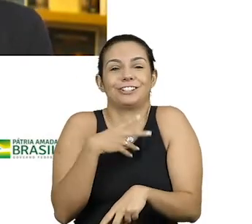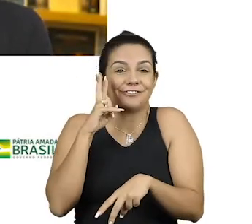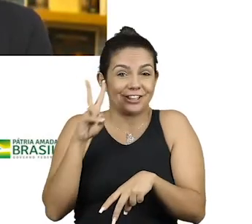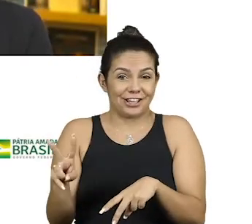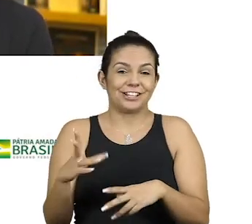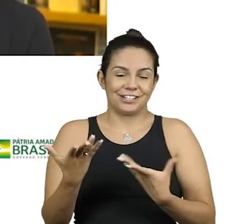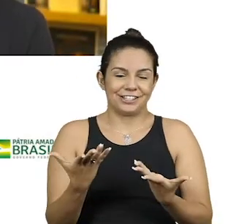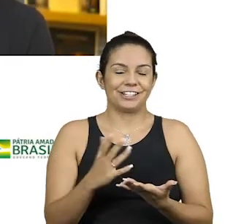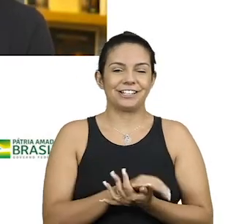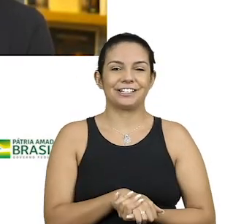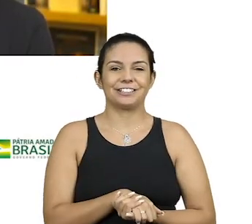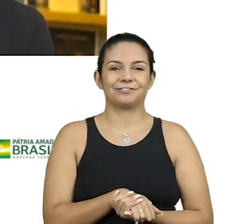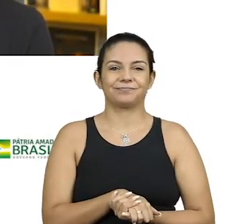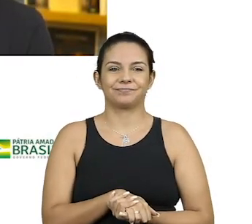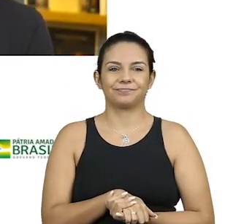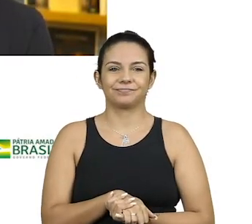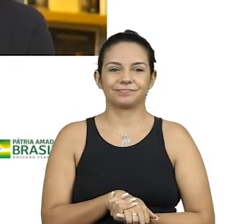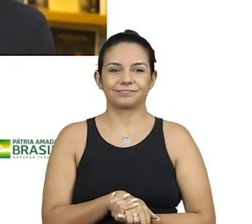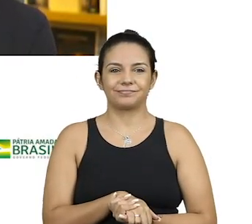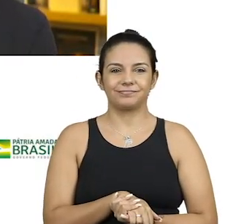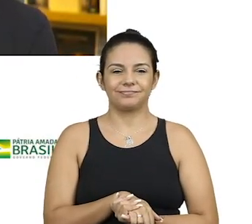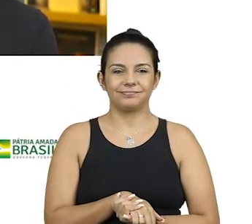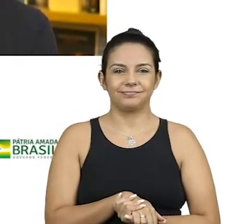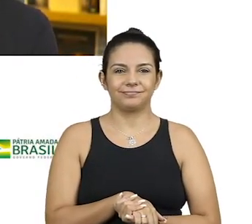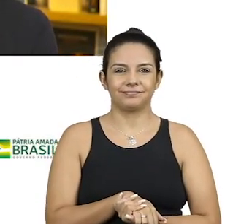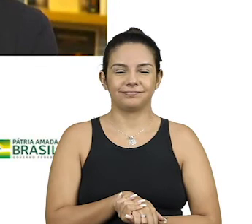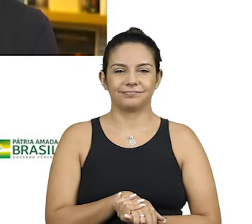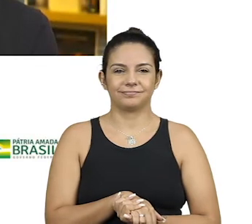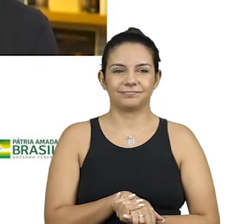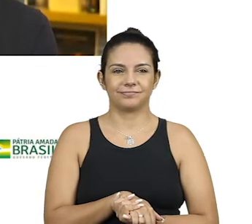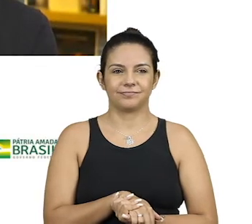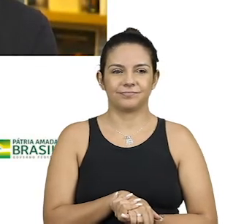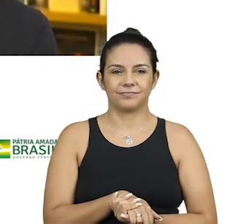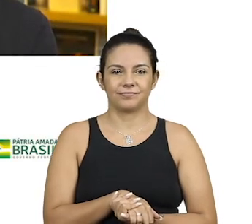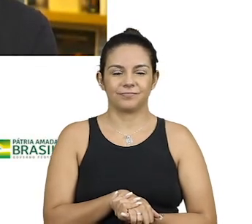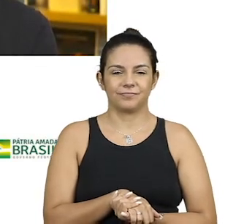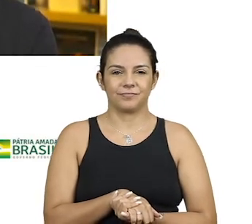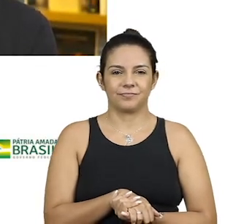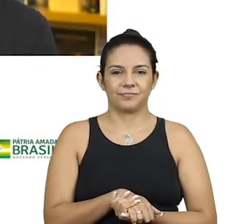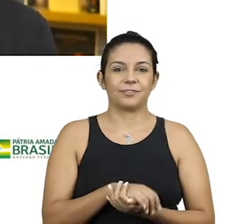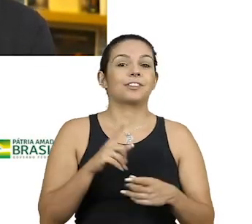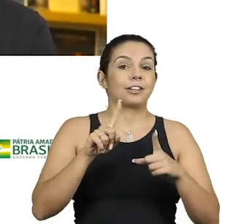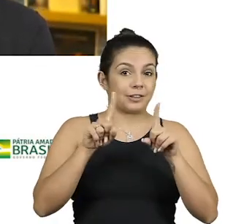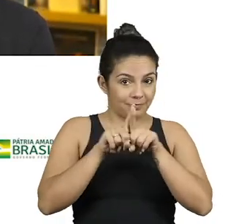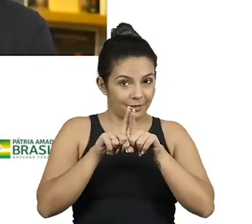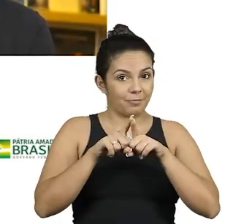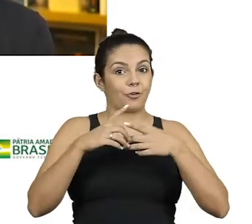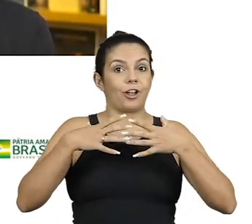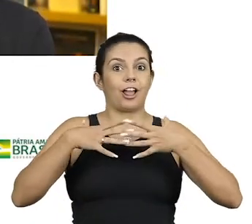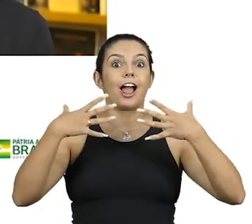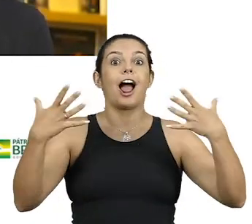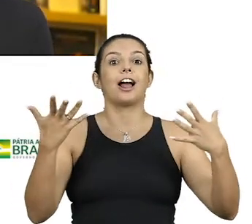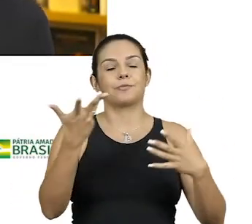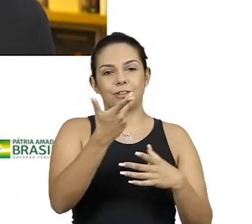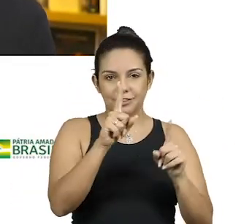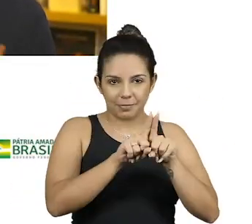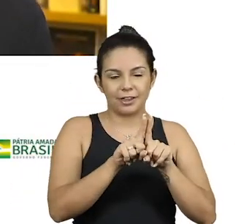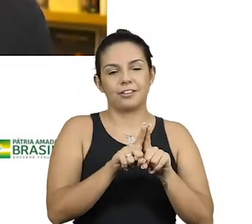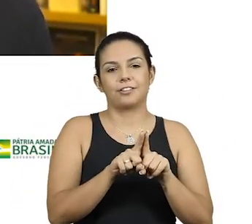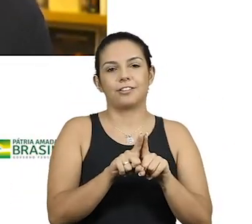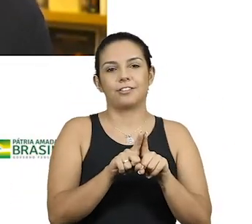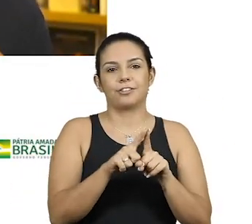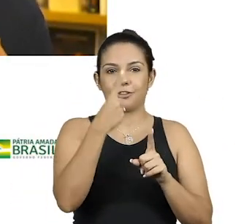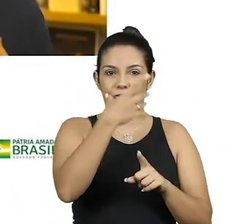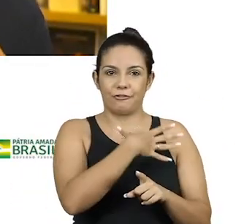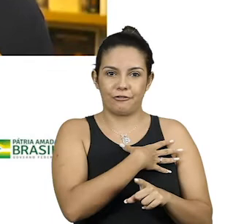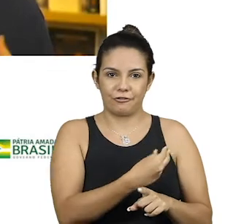altura do campeonato. Sem diminuir também o grande espetáculo que é ter